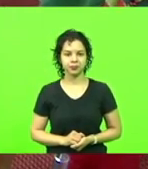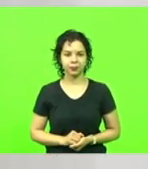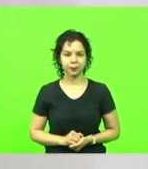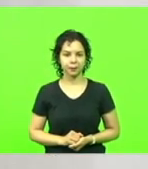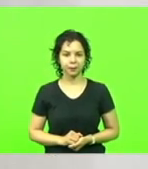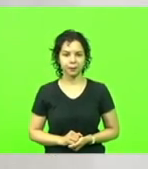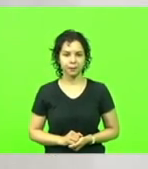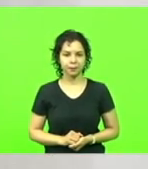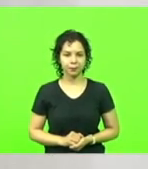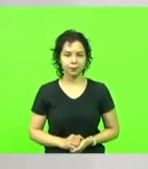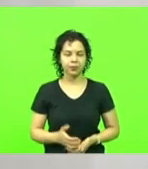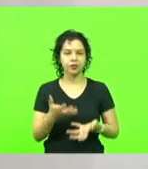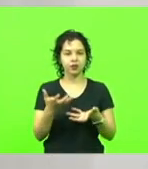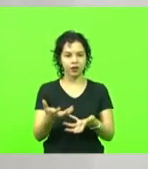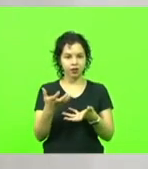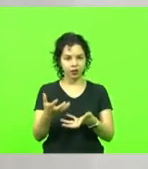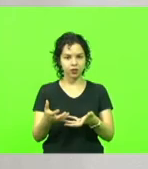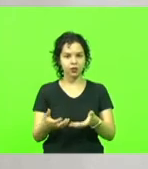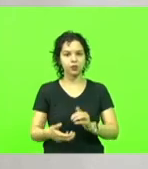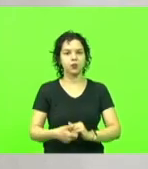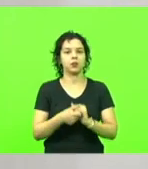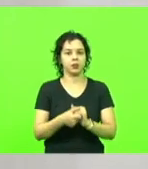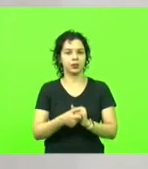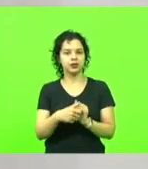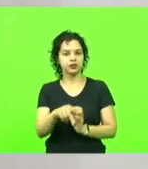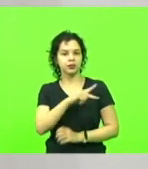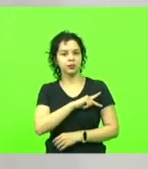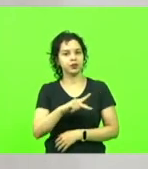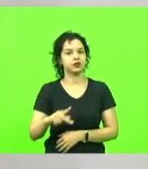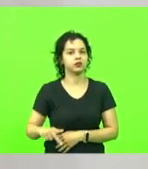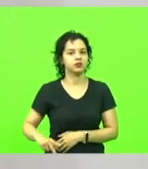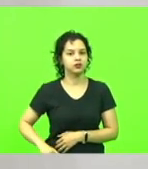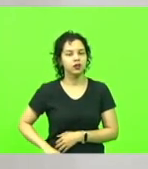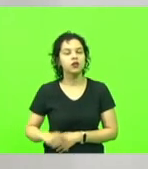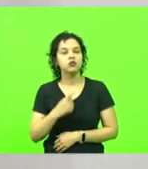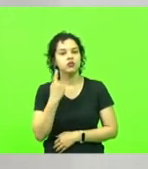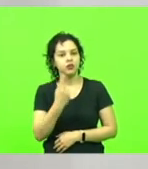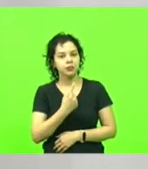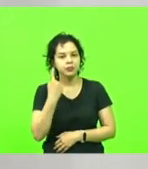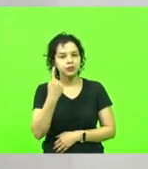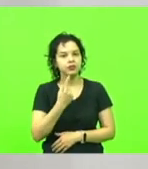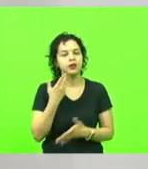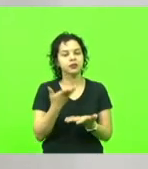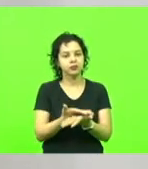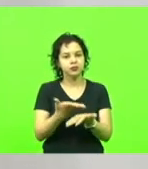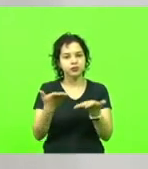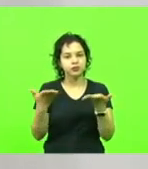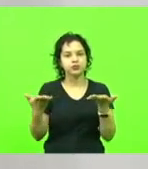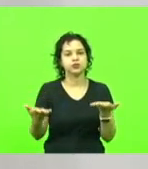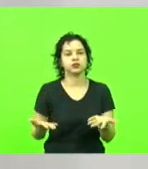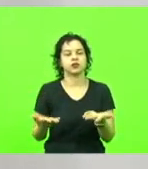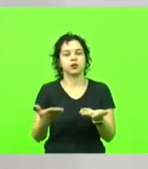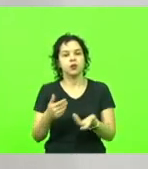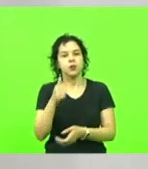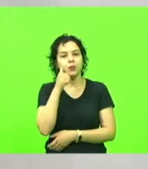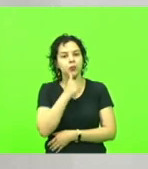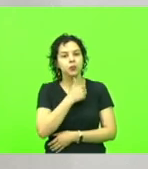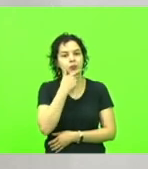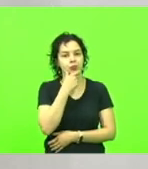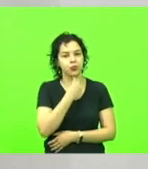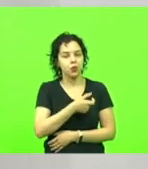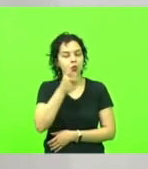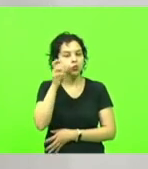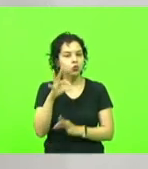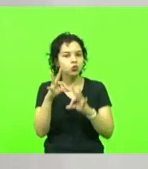Quero cumprimentá-lo, presidente, deputados, deputadas, todos que acompanham